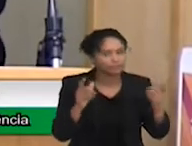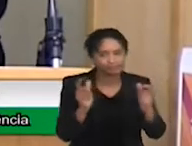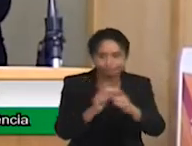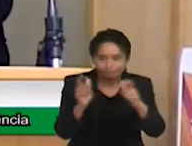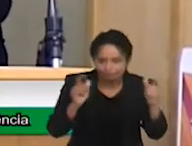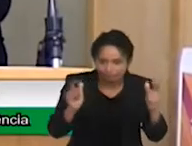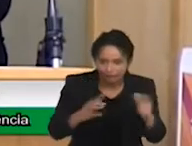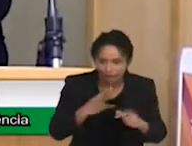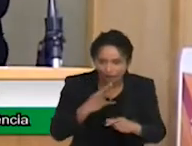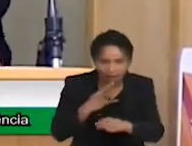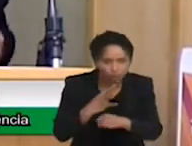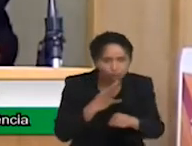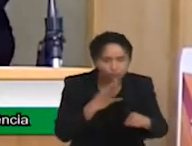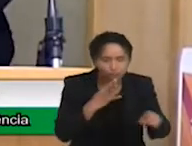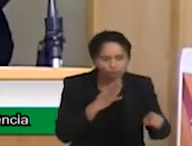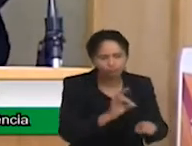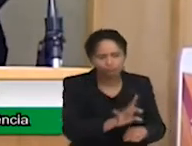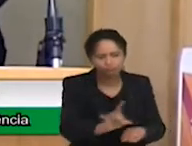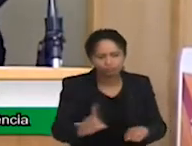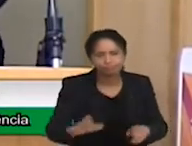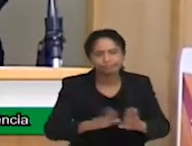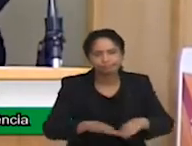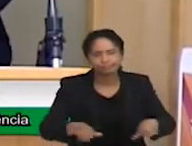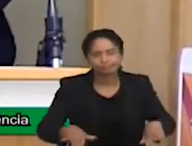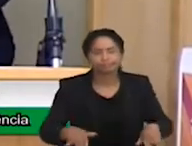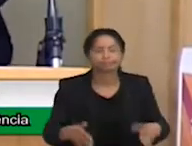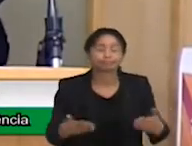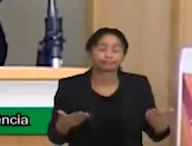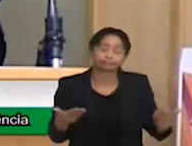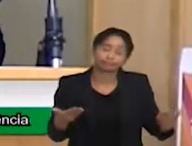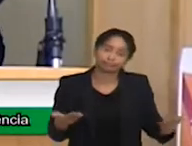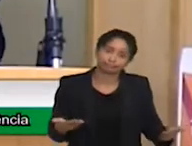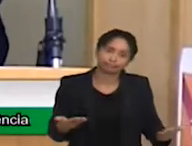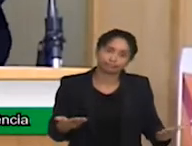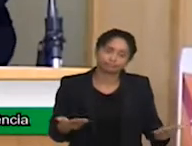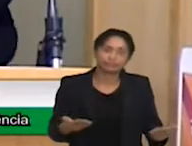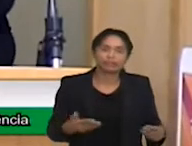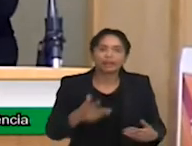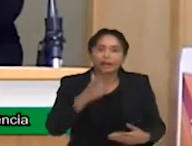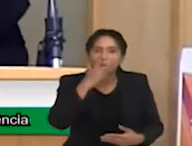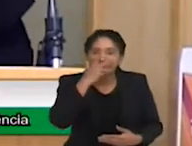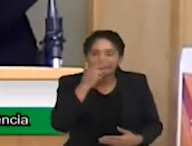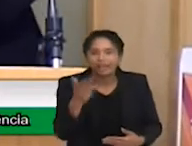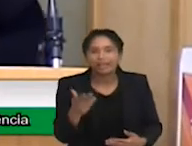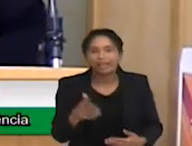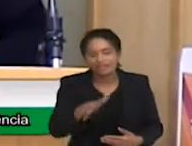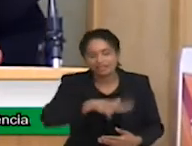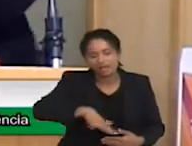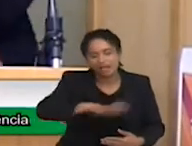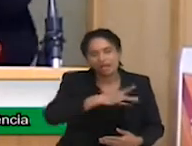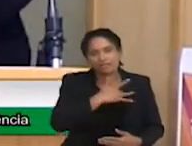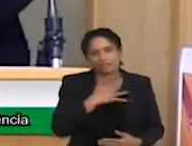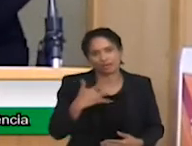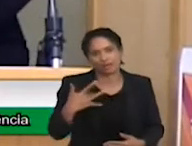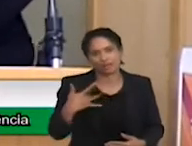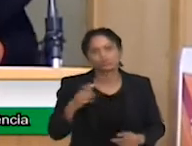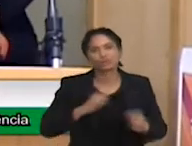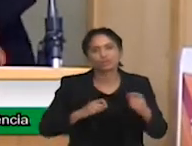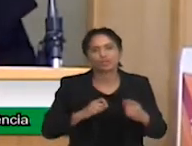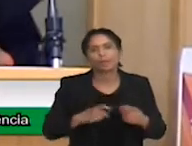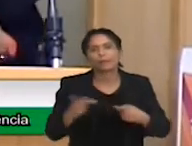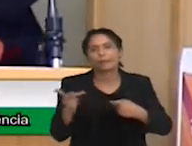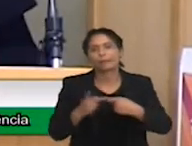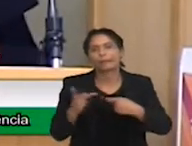chegar no neurologista, porque a gente tem uma base fraca, uma base ruim, a gente tem pediatras mal treinados